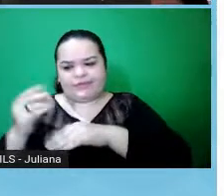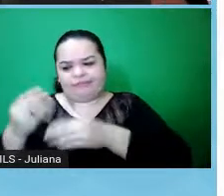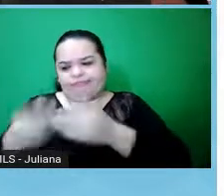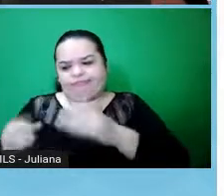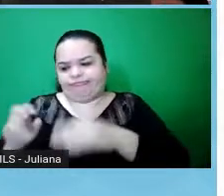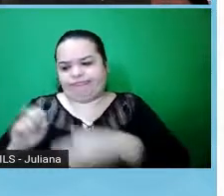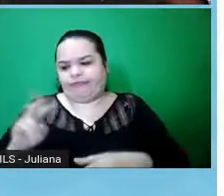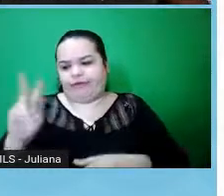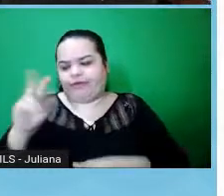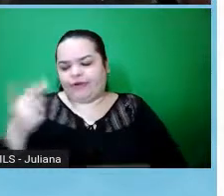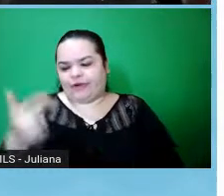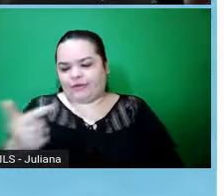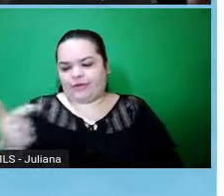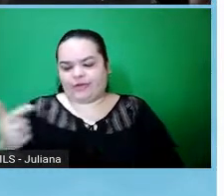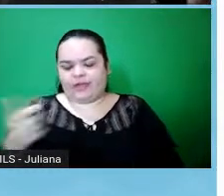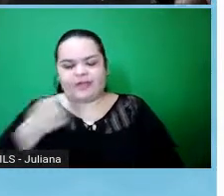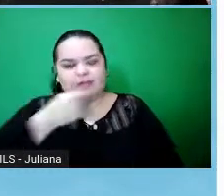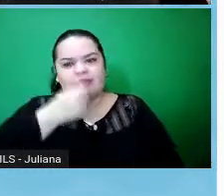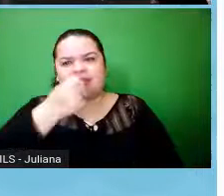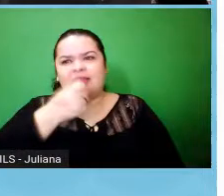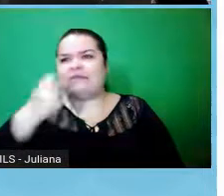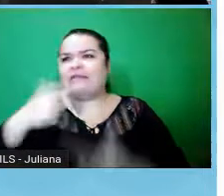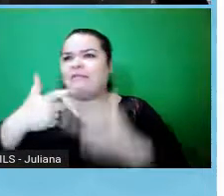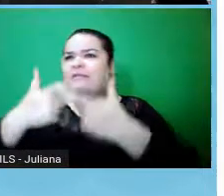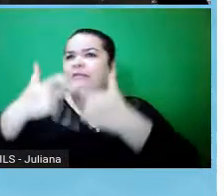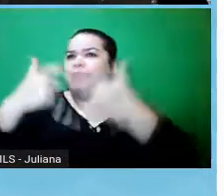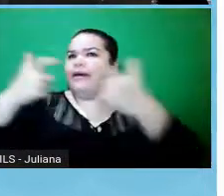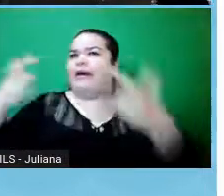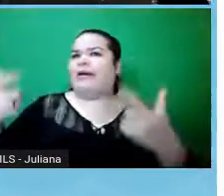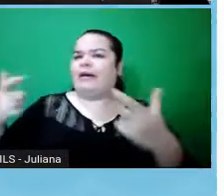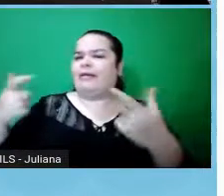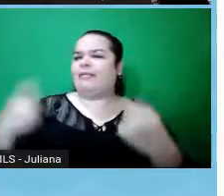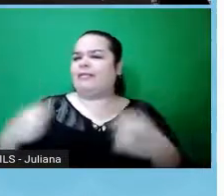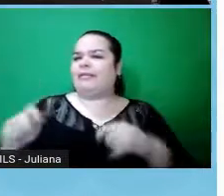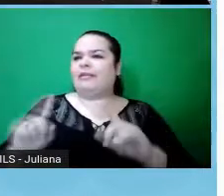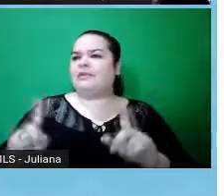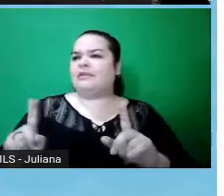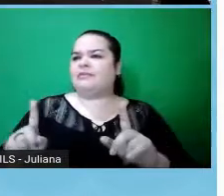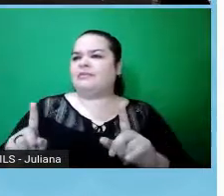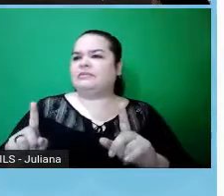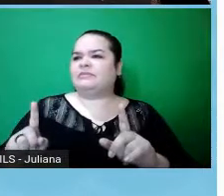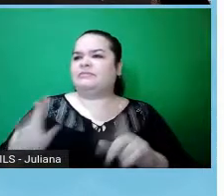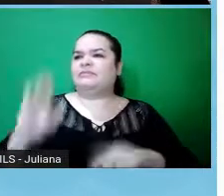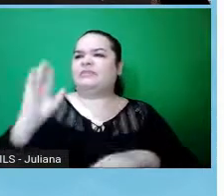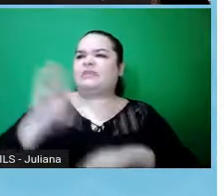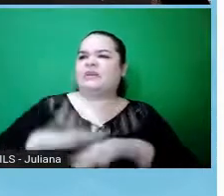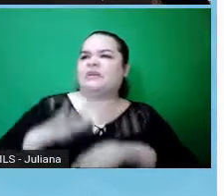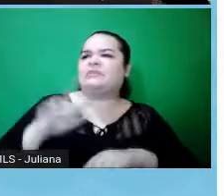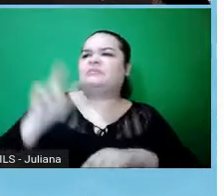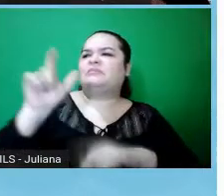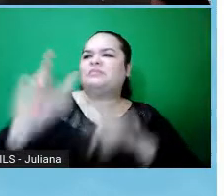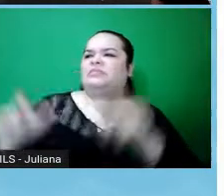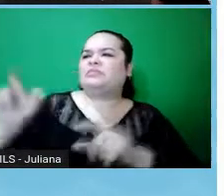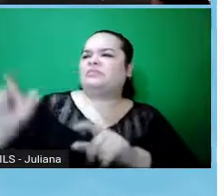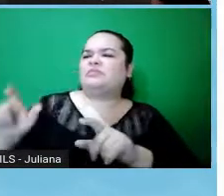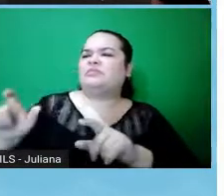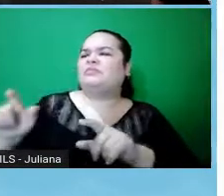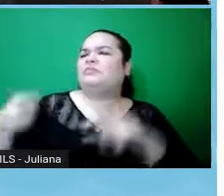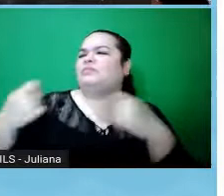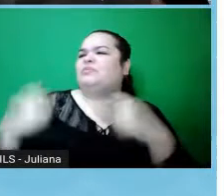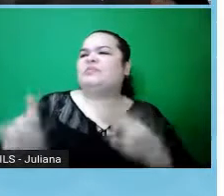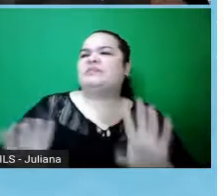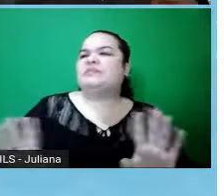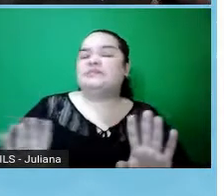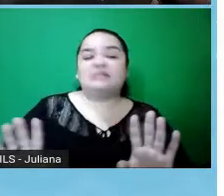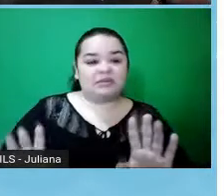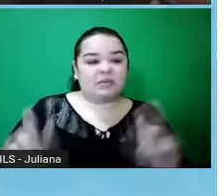adianta eu entrevistar muito mais pessoas do que o necessário, porque daí eu tô submetendo mais pessoas a um protocolo desnecessariamente.